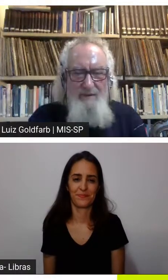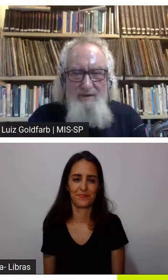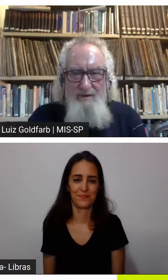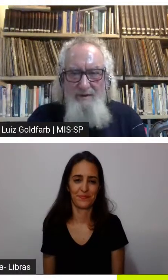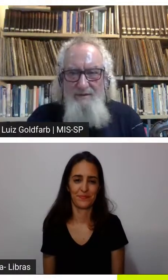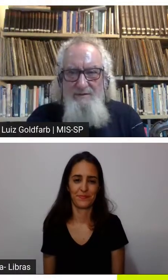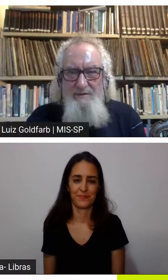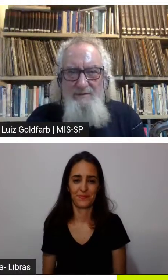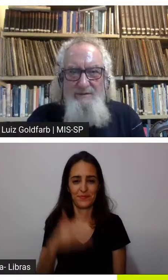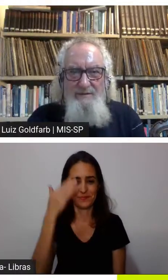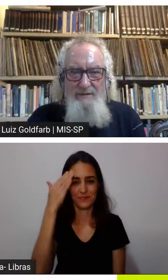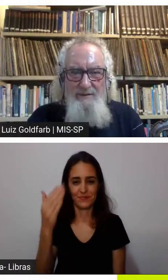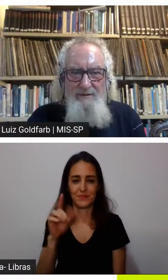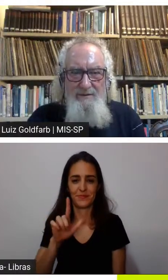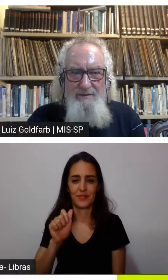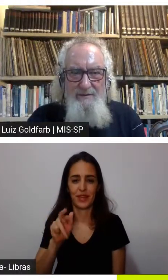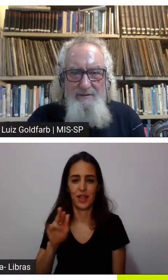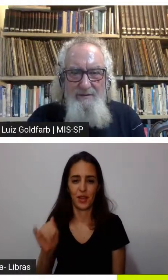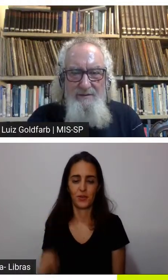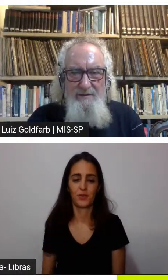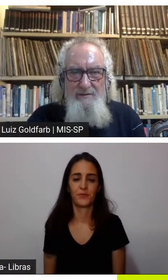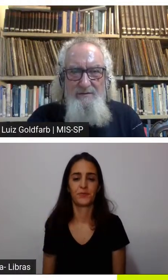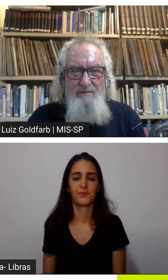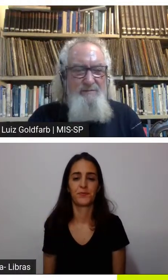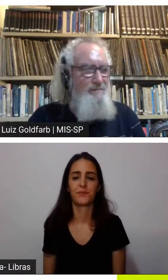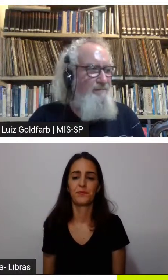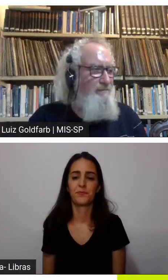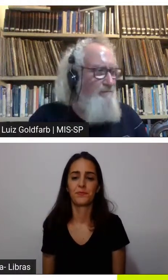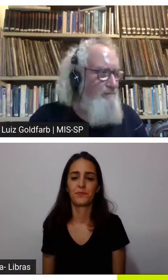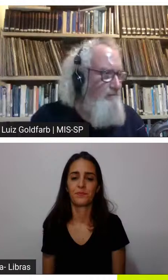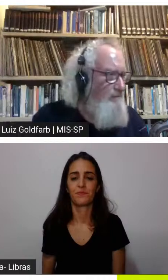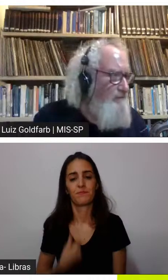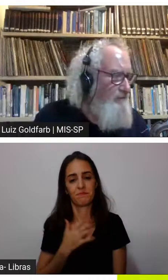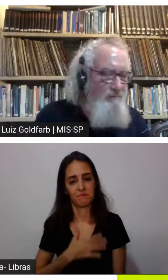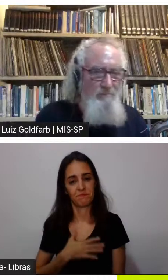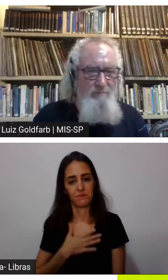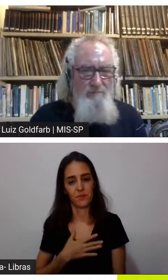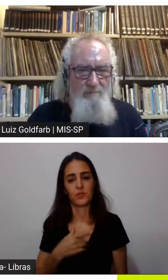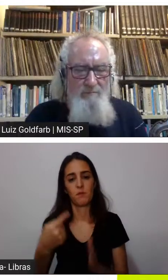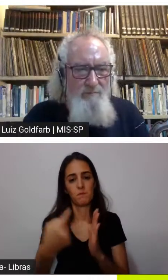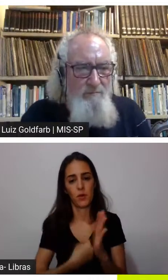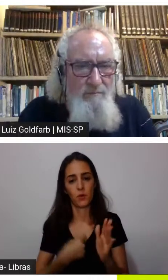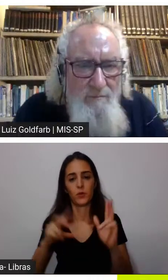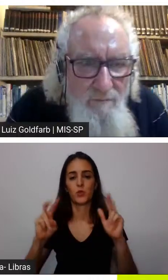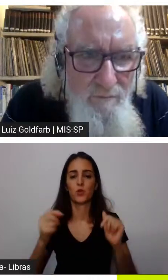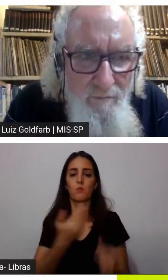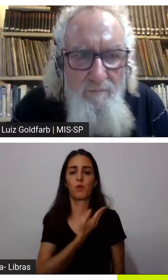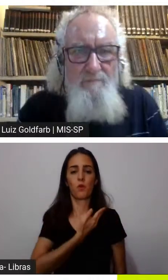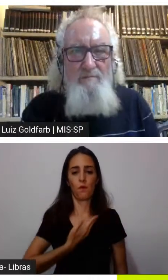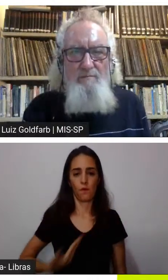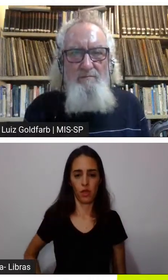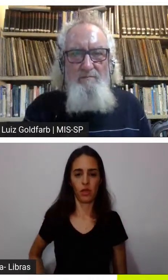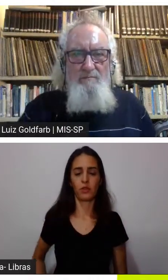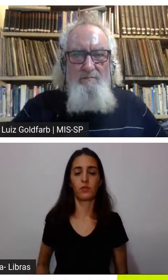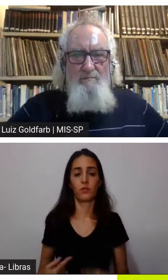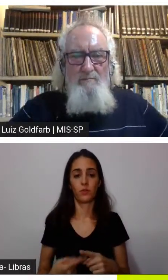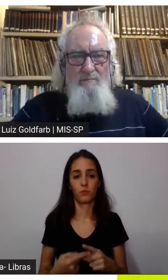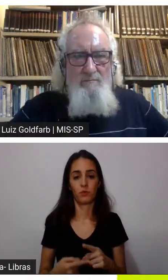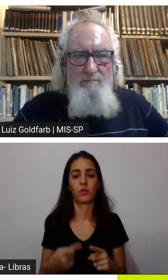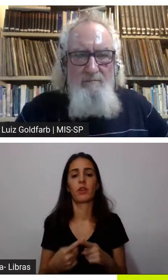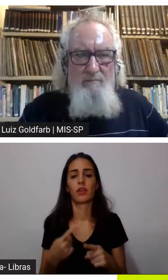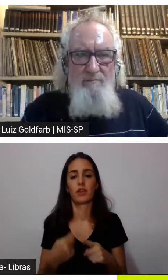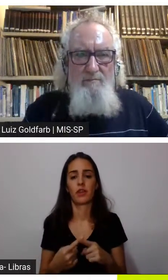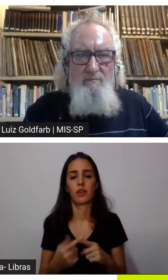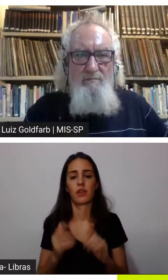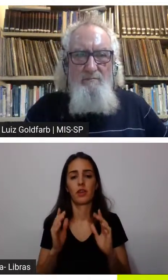obrigado Larinha eu gostei muito dessa pergunta do governo até porque foi a pergunta que eu tive que responder mais